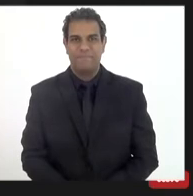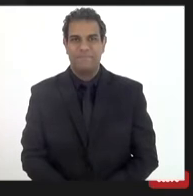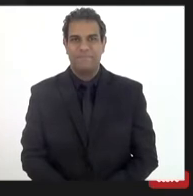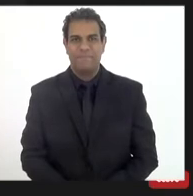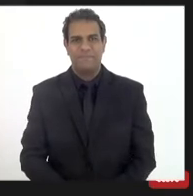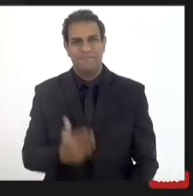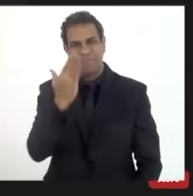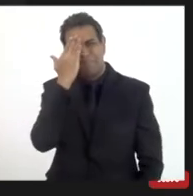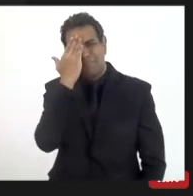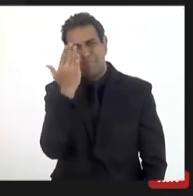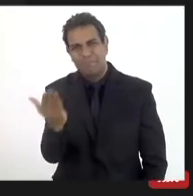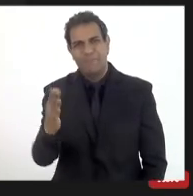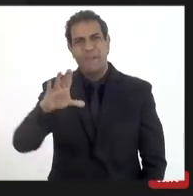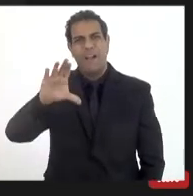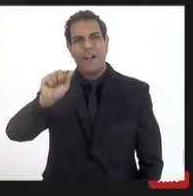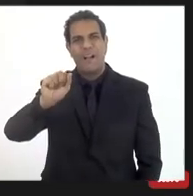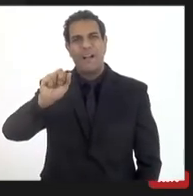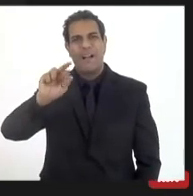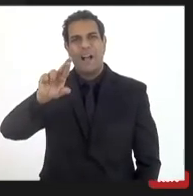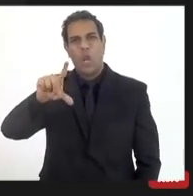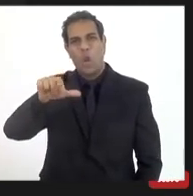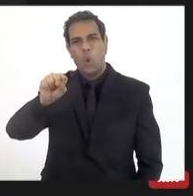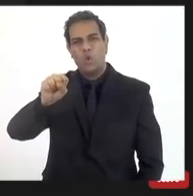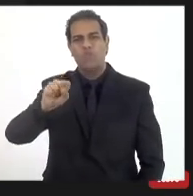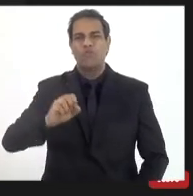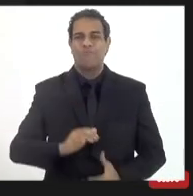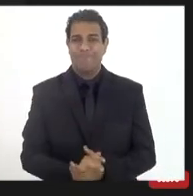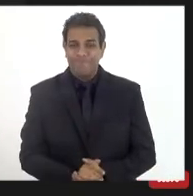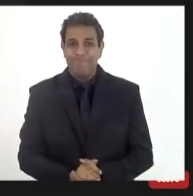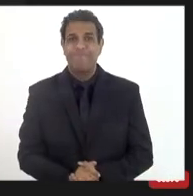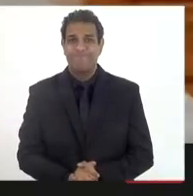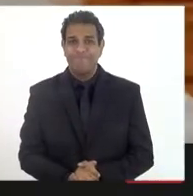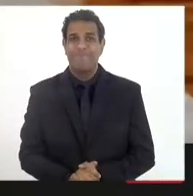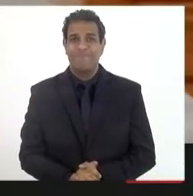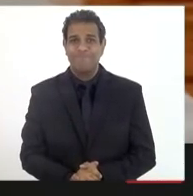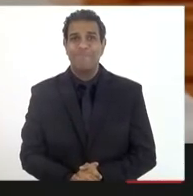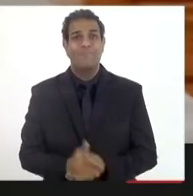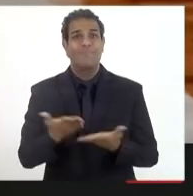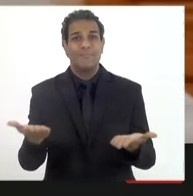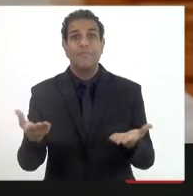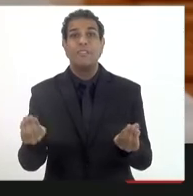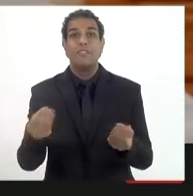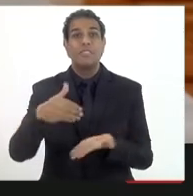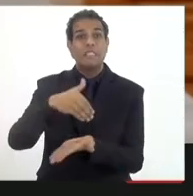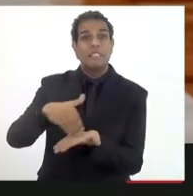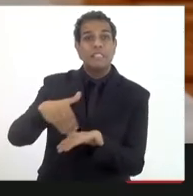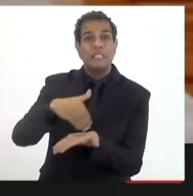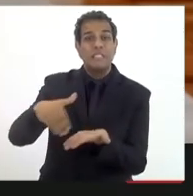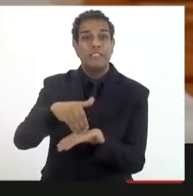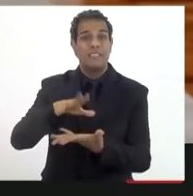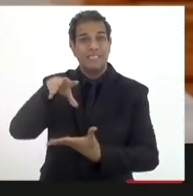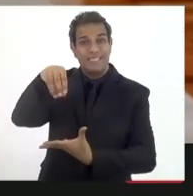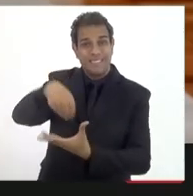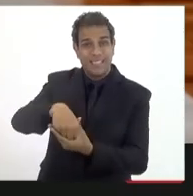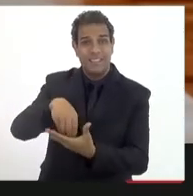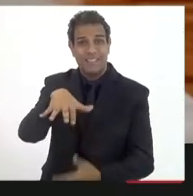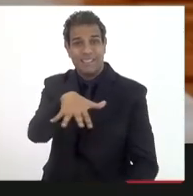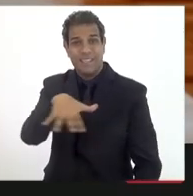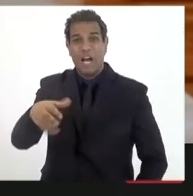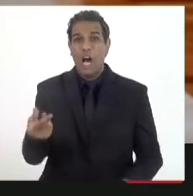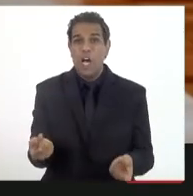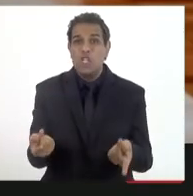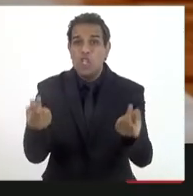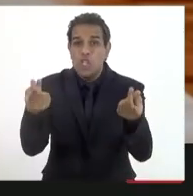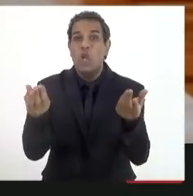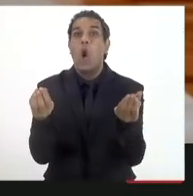Obrigado, Carlos Gadelha. Essa coisa que você coloca da Secretaria de Fazenda, fico